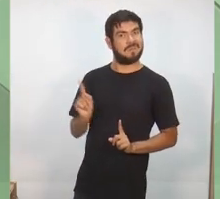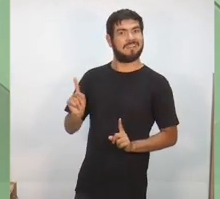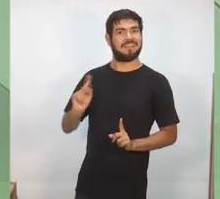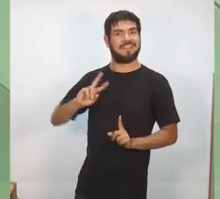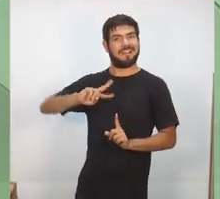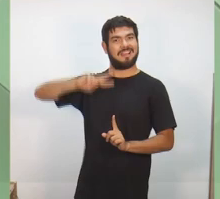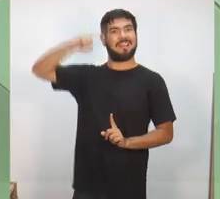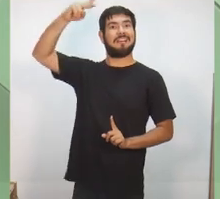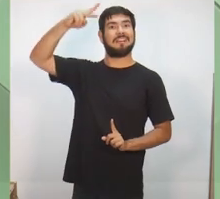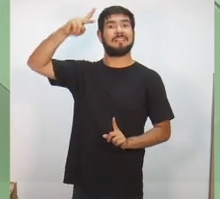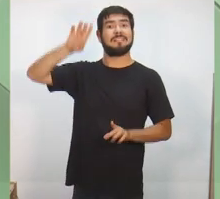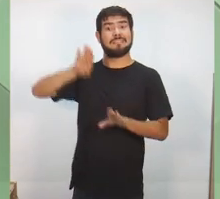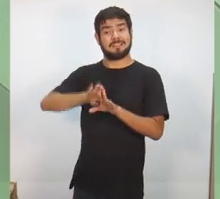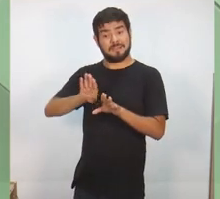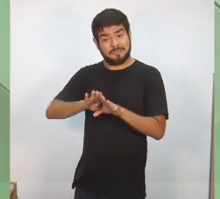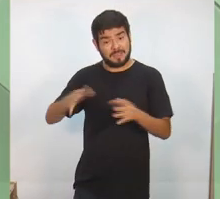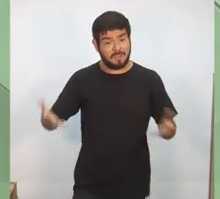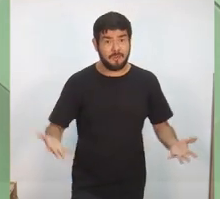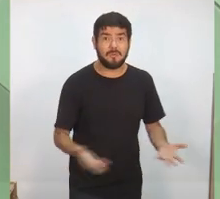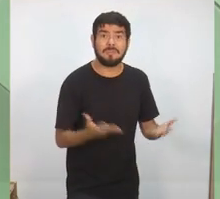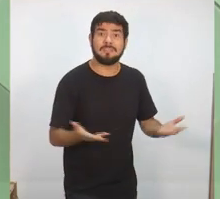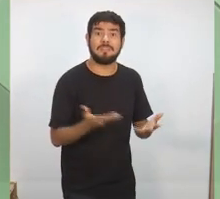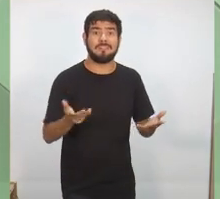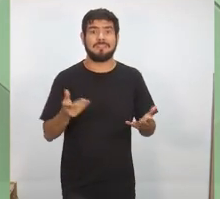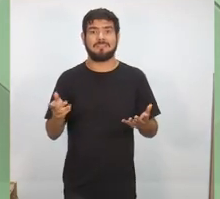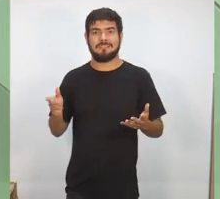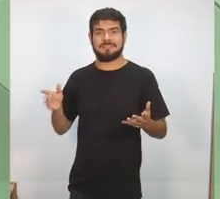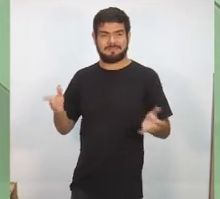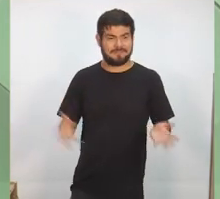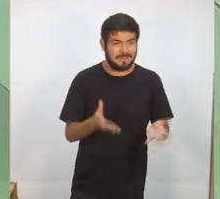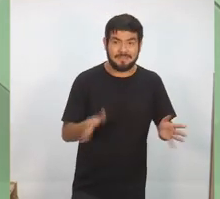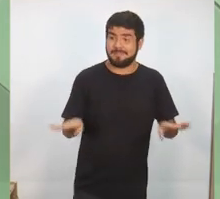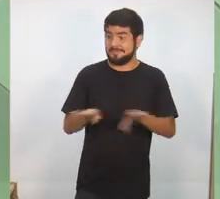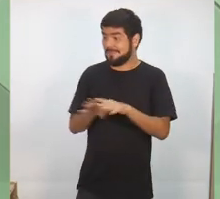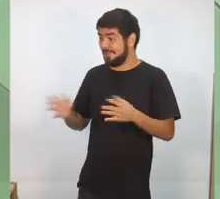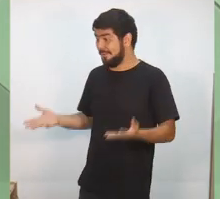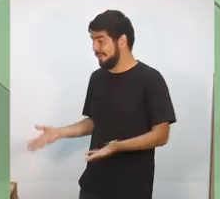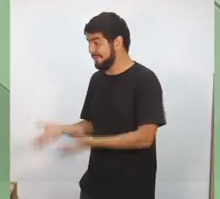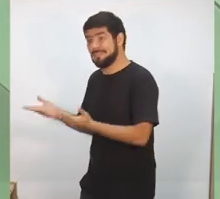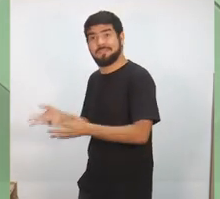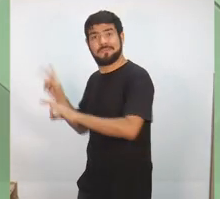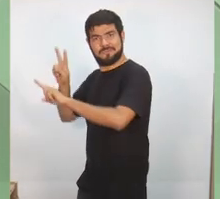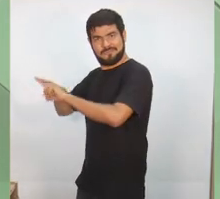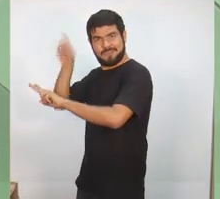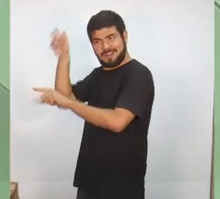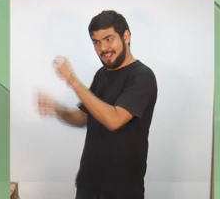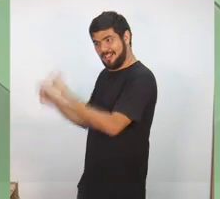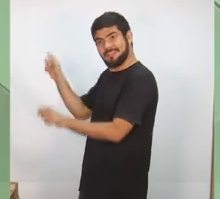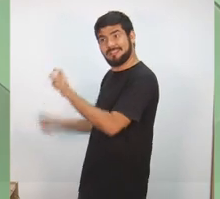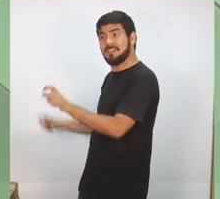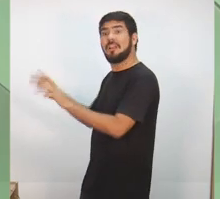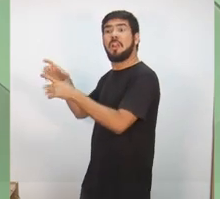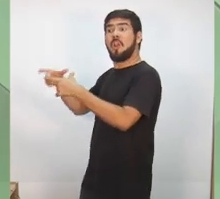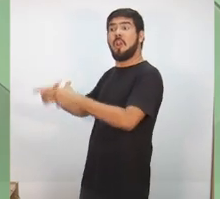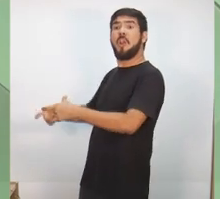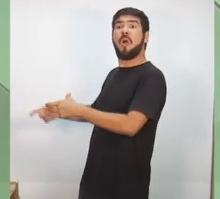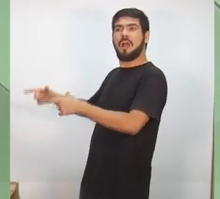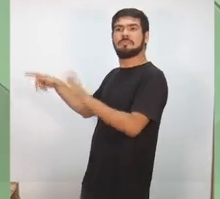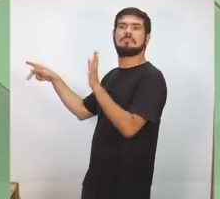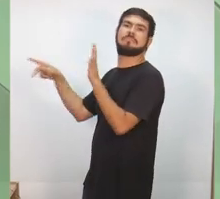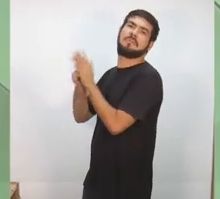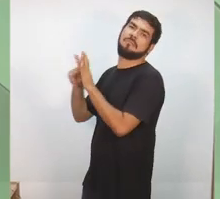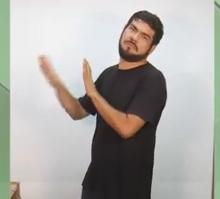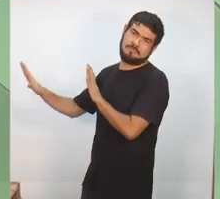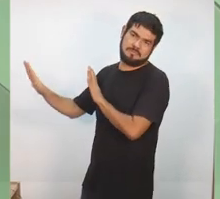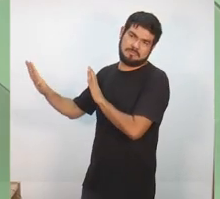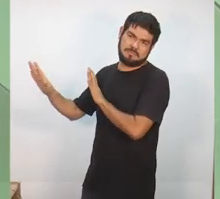dar condições para que esses presos possam ser alocados em locais apropriados para